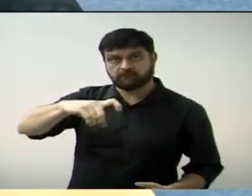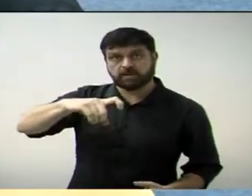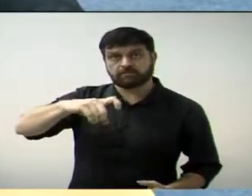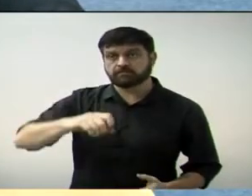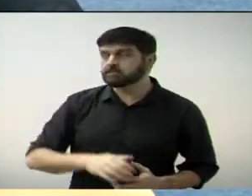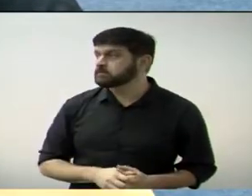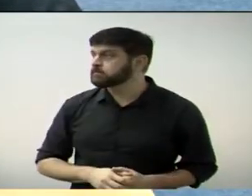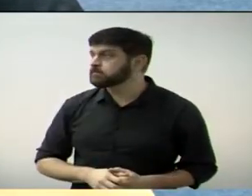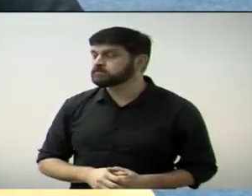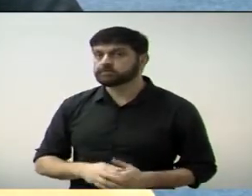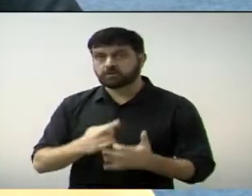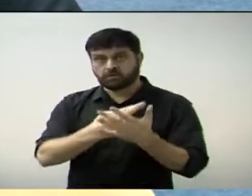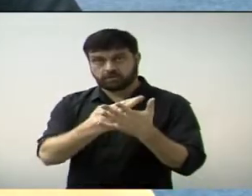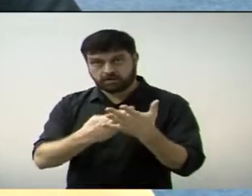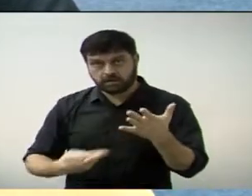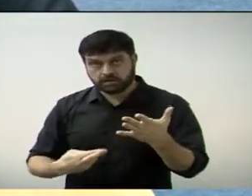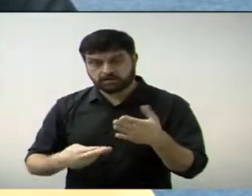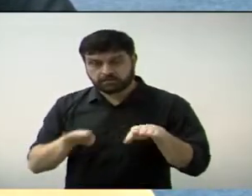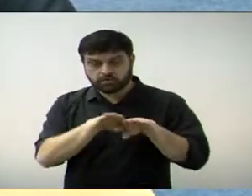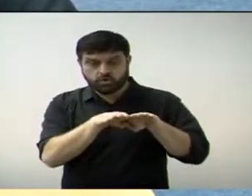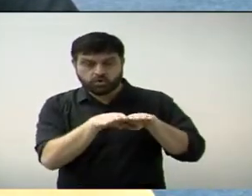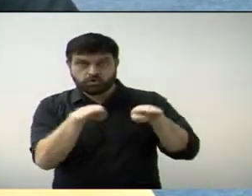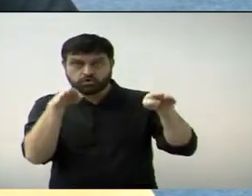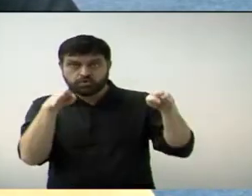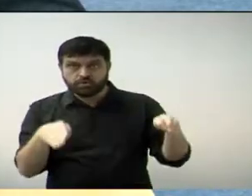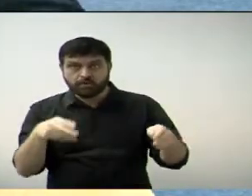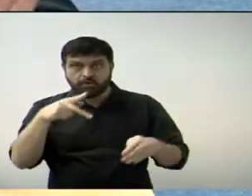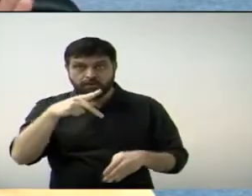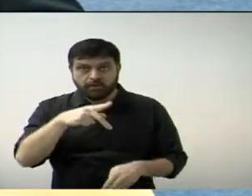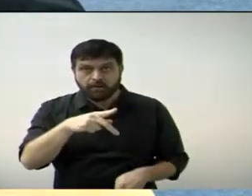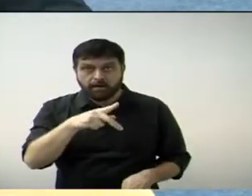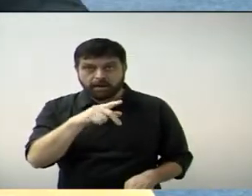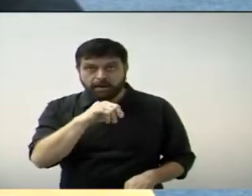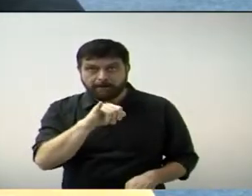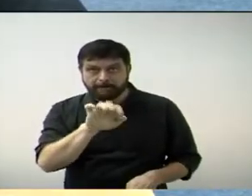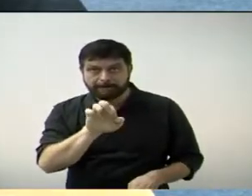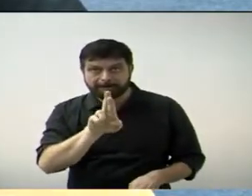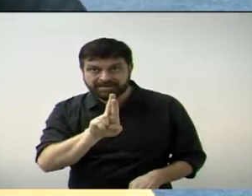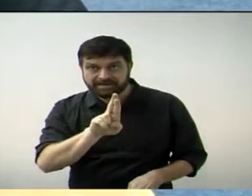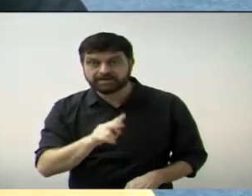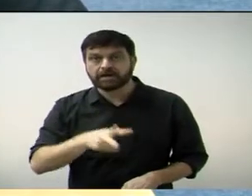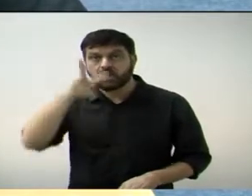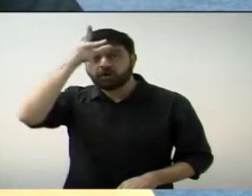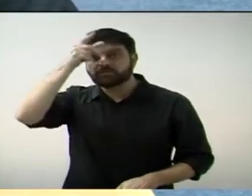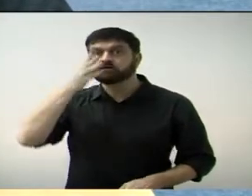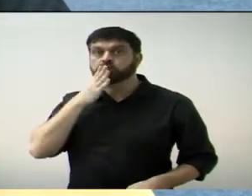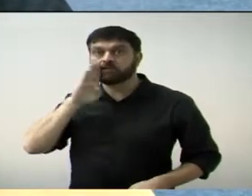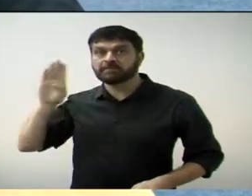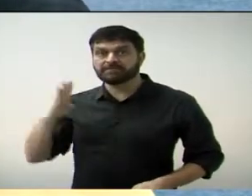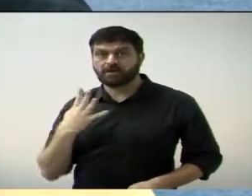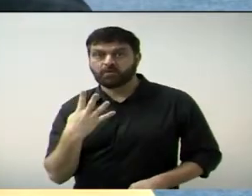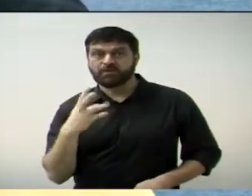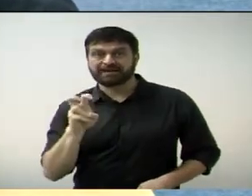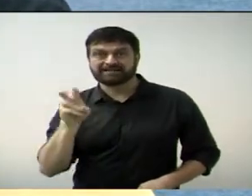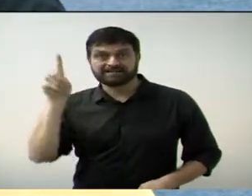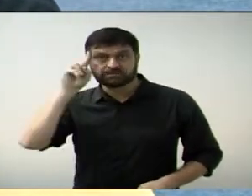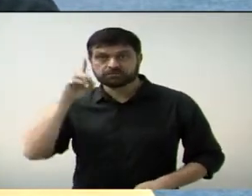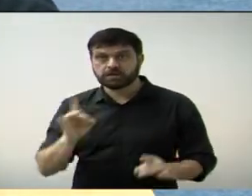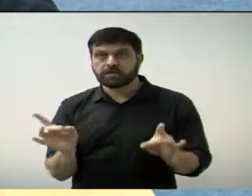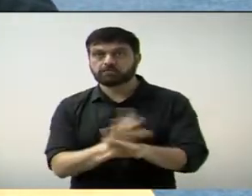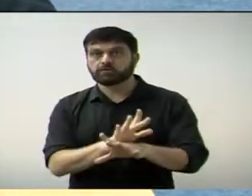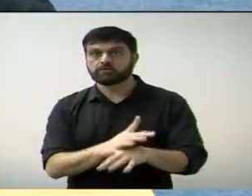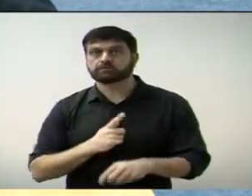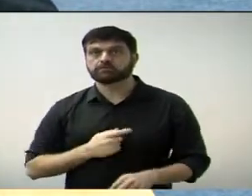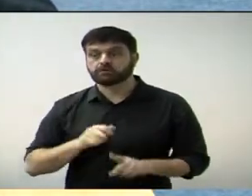pelo requerimento do PIR. Eu lembro que o prefeito prometeu entregar o PIR em 45 dias, e isso